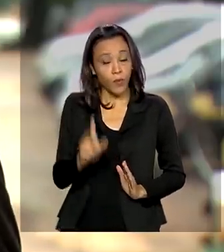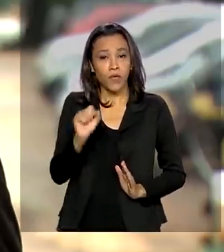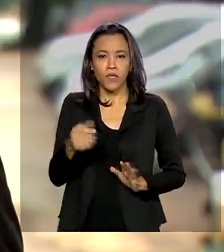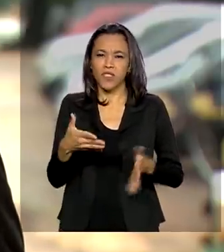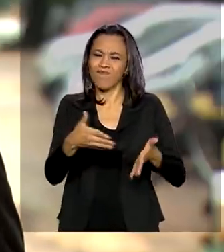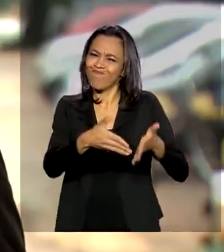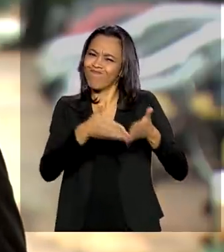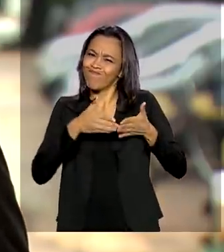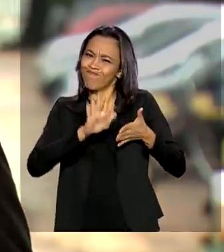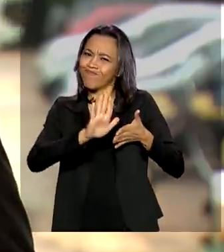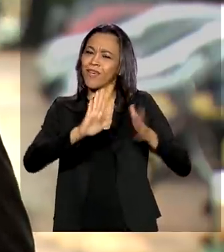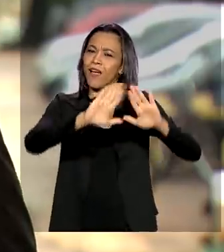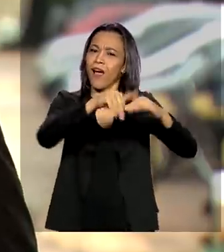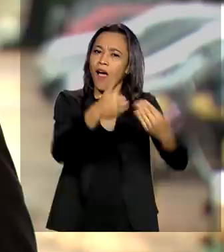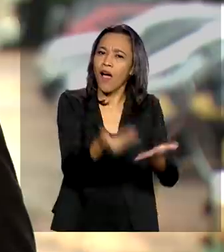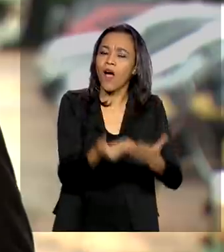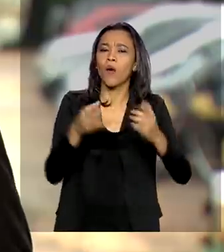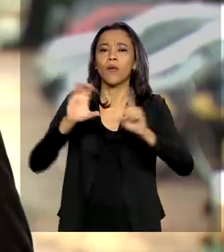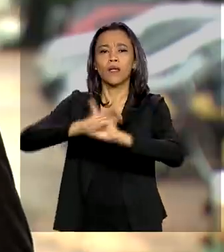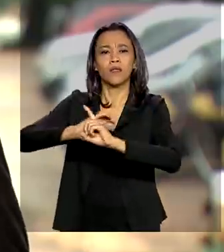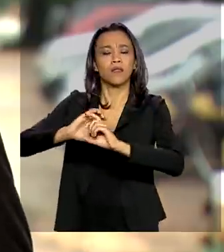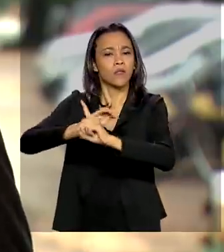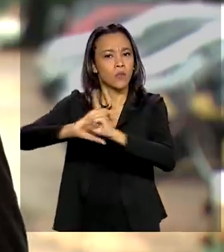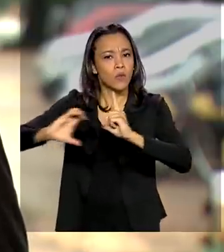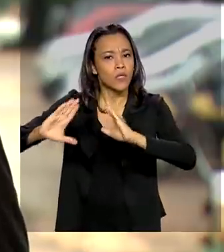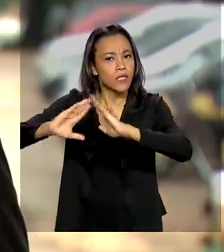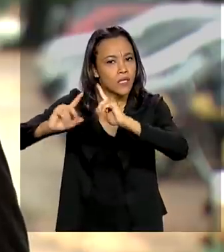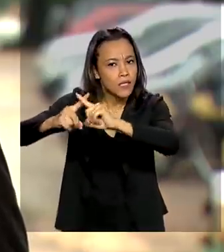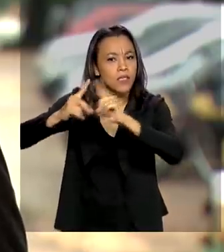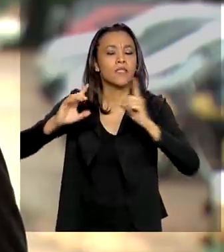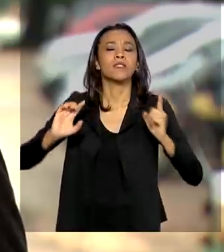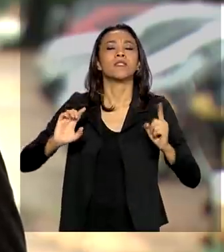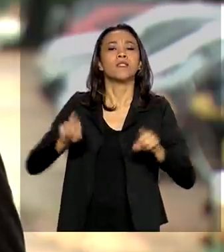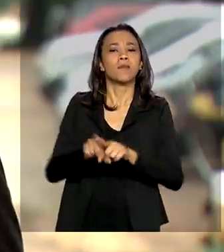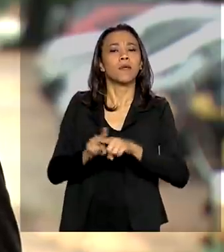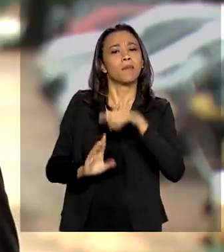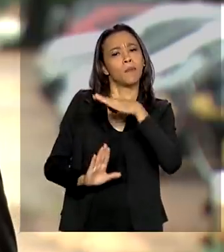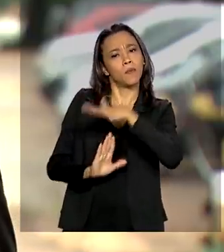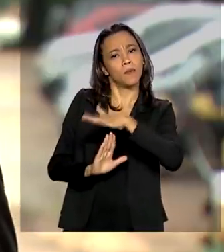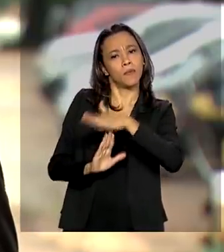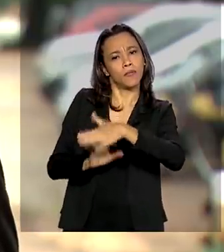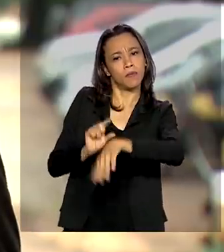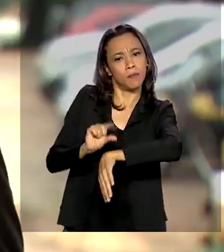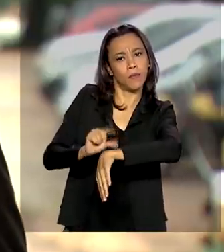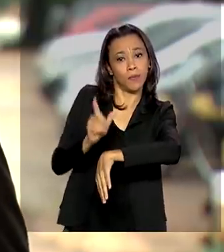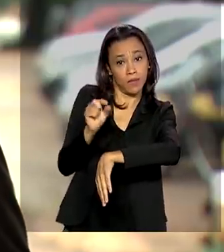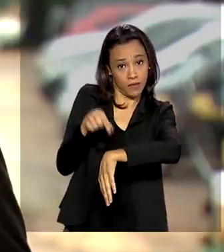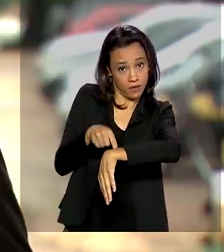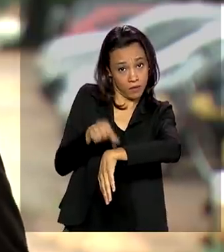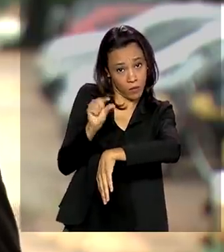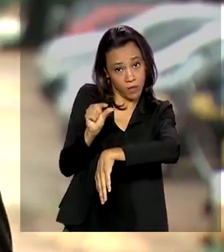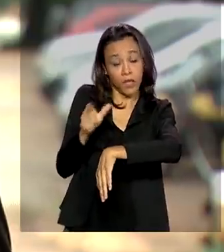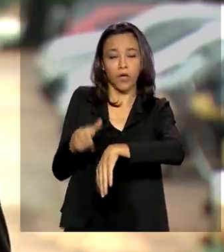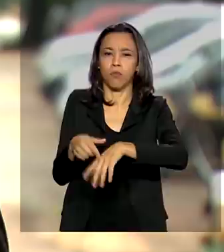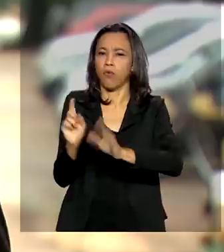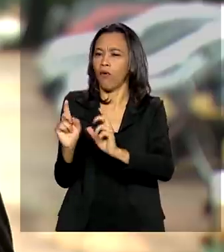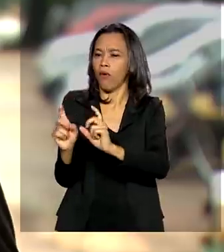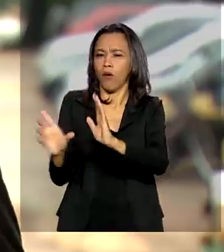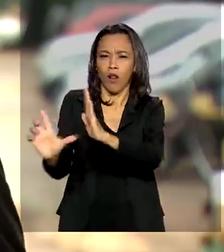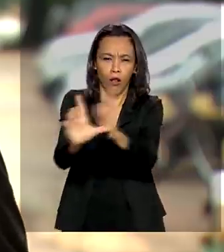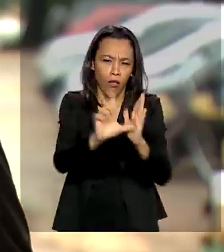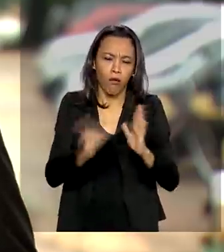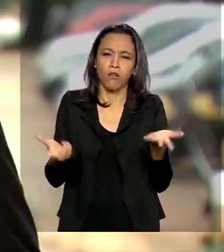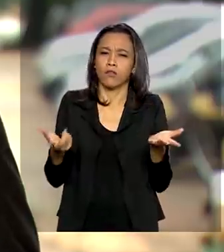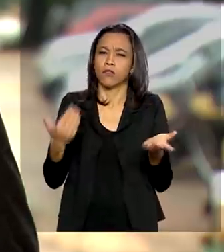aulas, cultos e também o funcionamento, suspendeu temporariamente o funcionamento de vários estabelecimentos comerciais, shoppings,